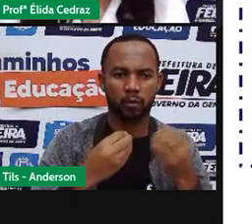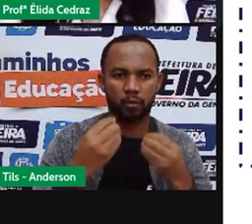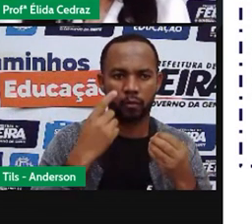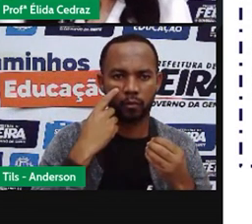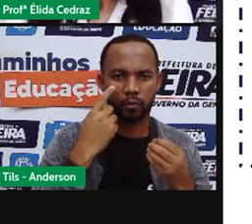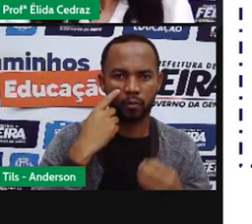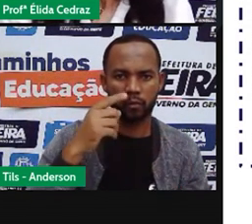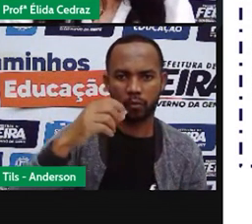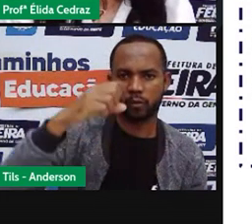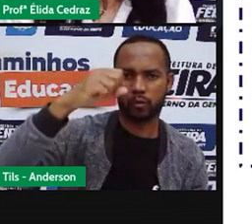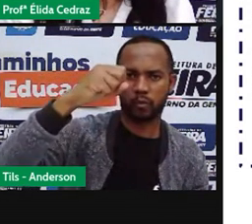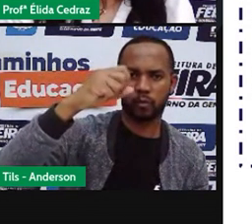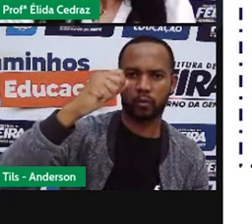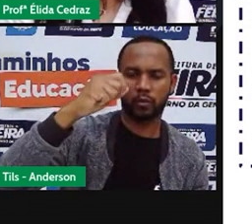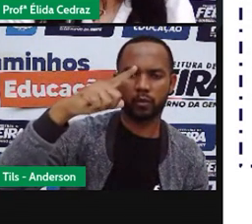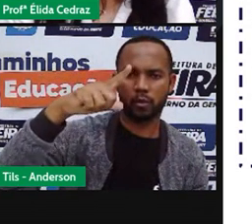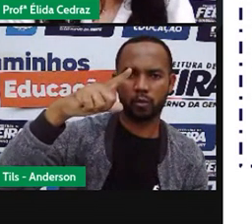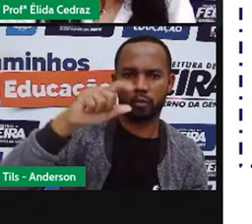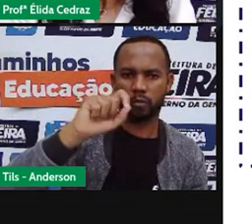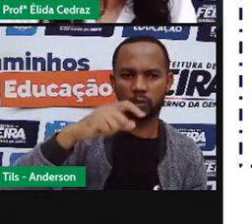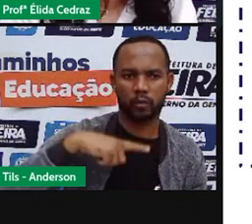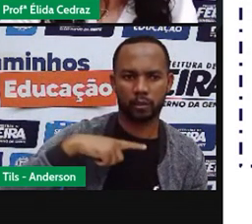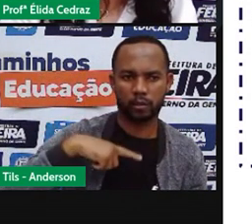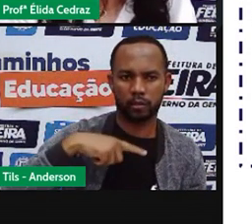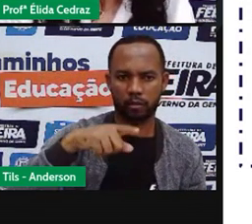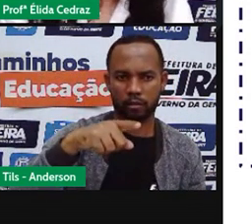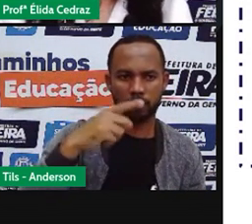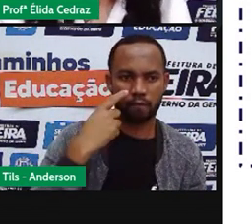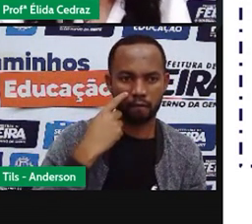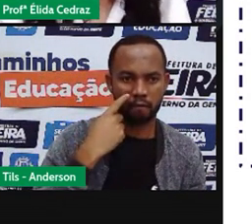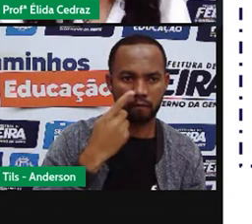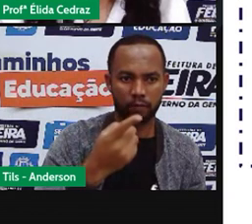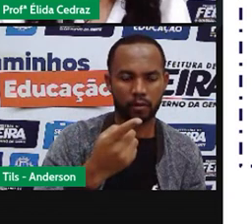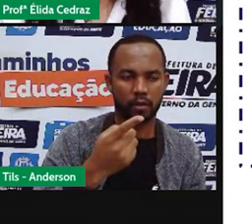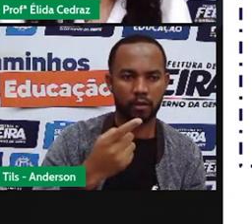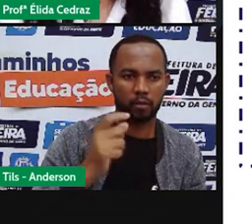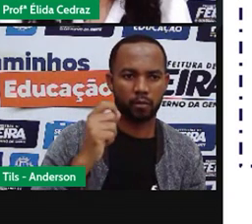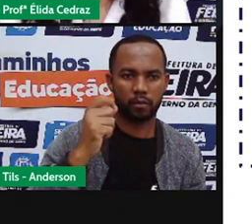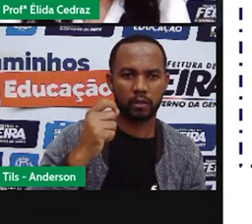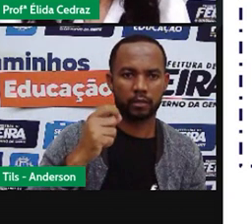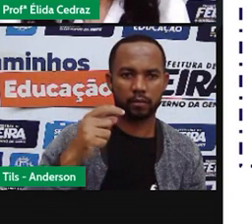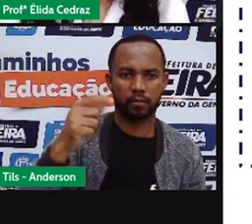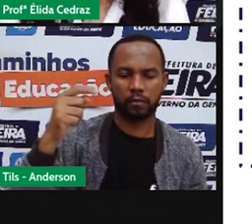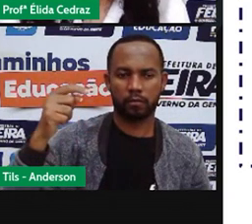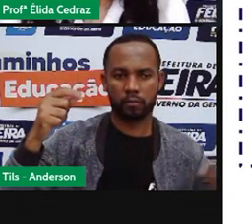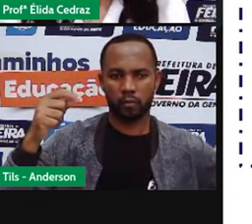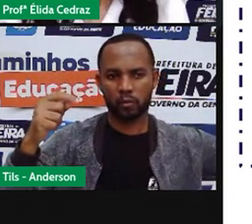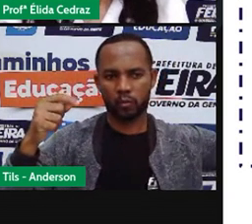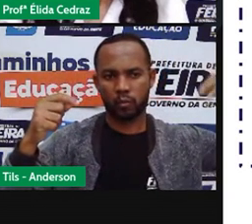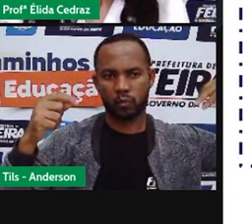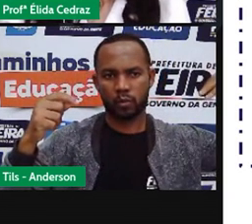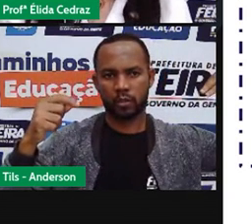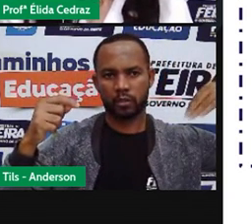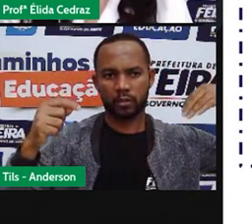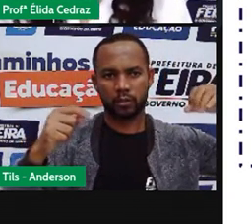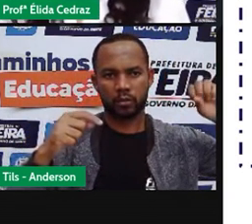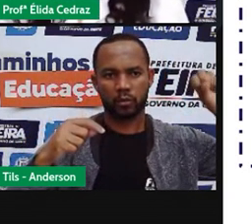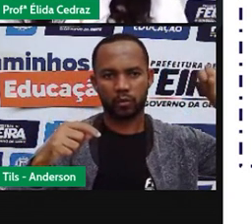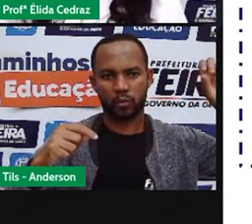trouxe o sol. Então, aqui está você recebendo a luz do sol.